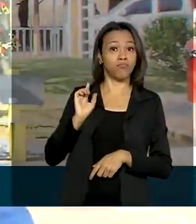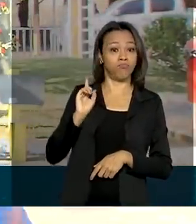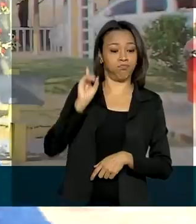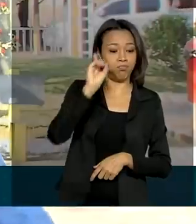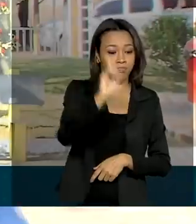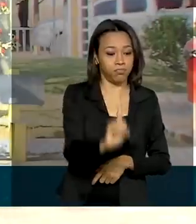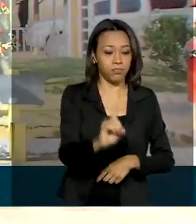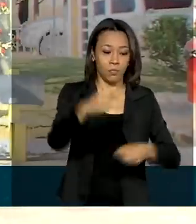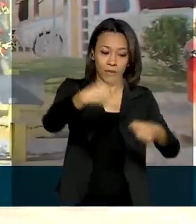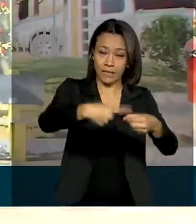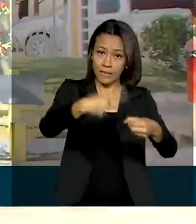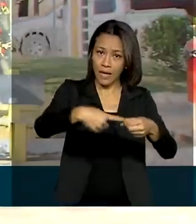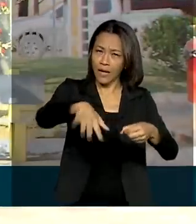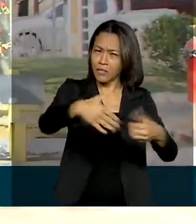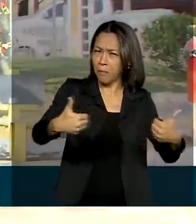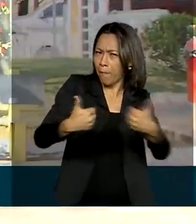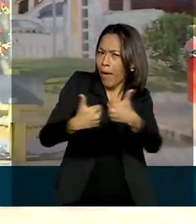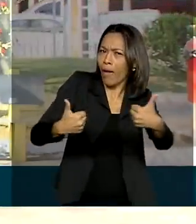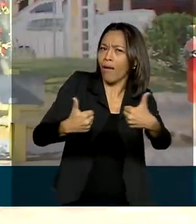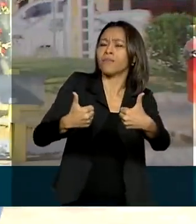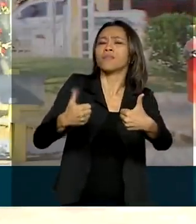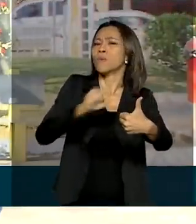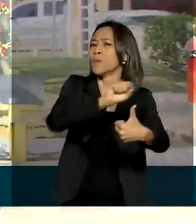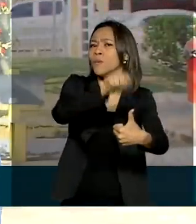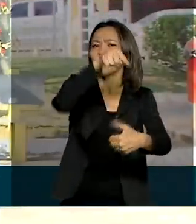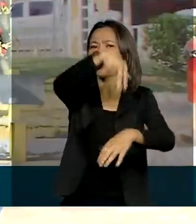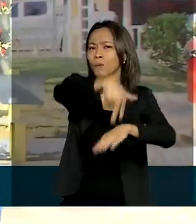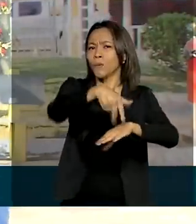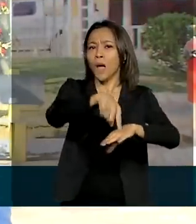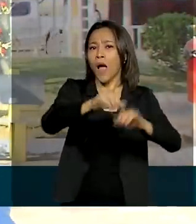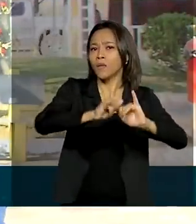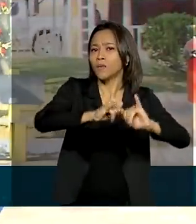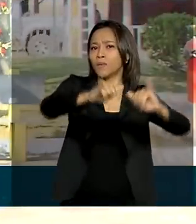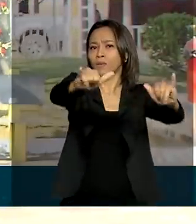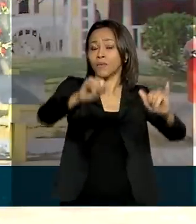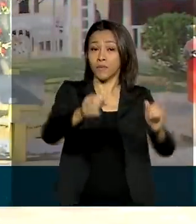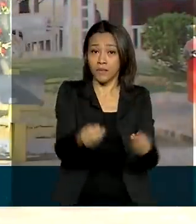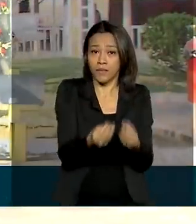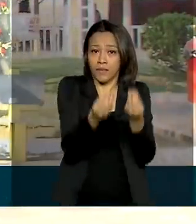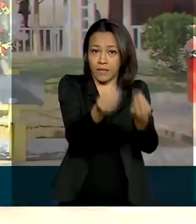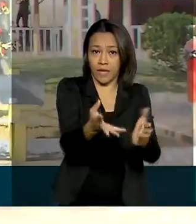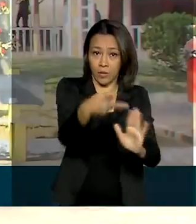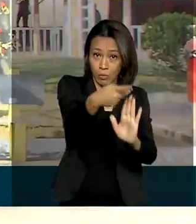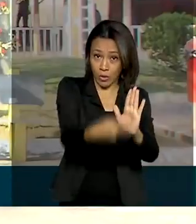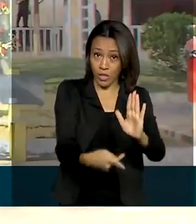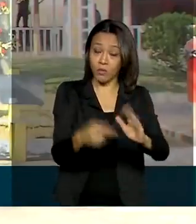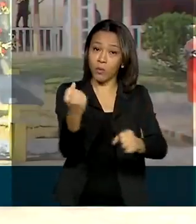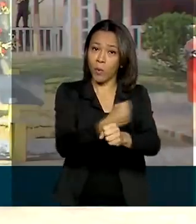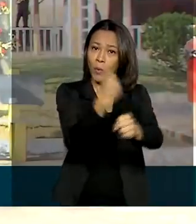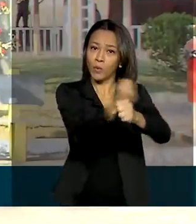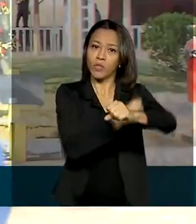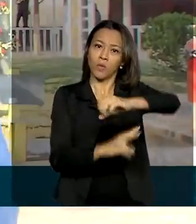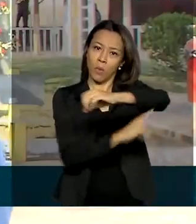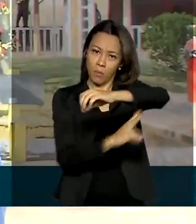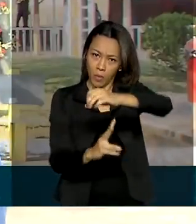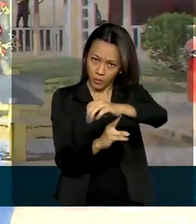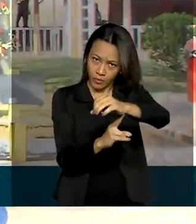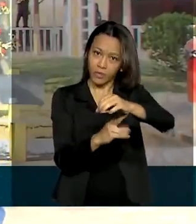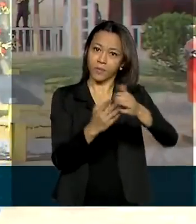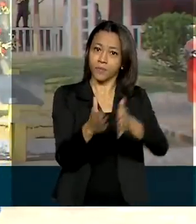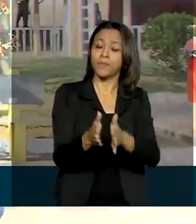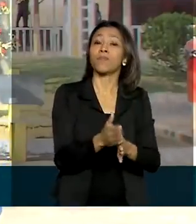Pariquera Açú, cidade vizinha, onde fará o anúncio da entrega de um projeto de uma ponte sobre o rio do mesmo nome.